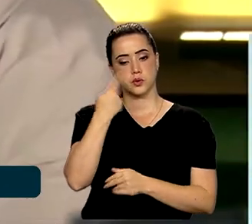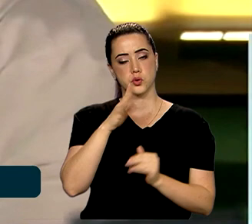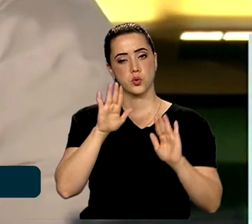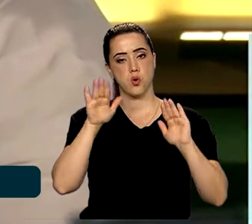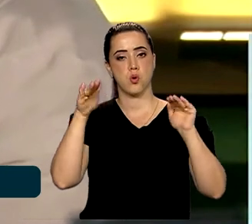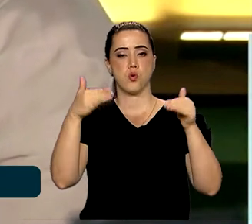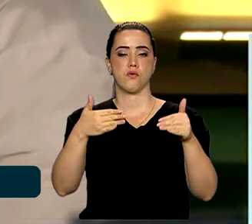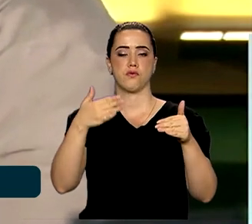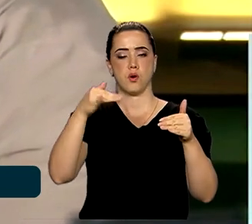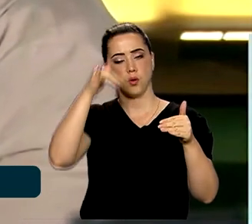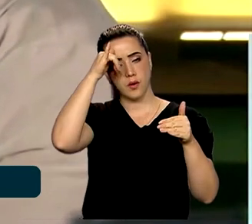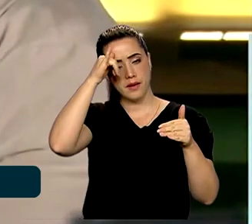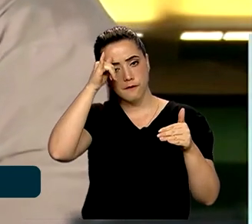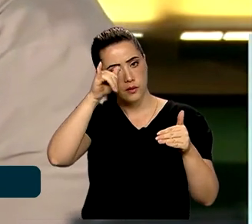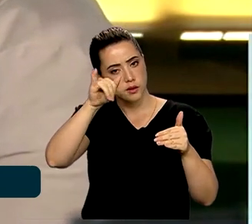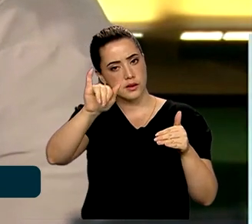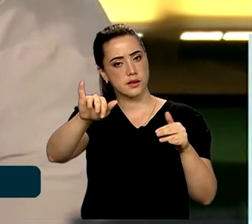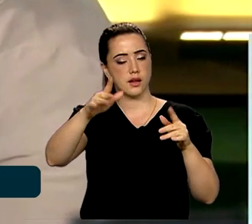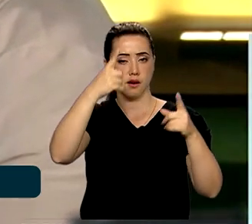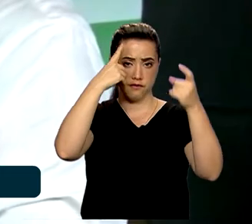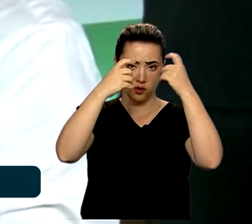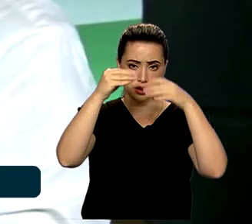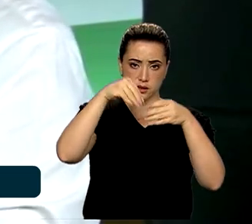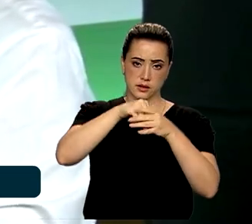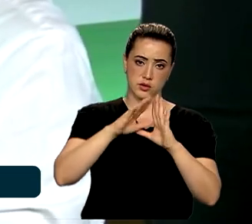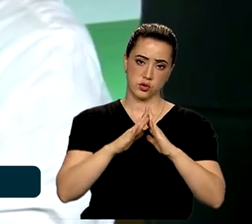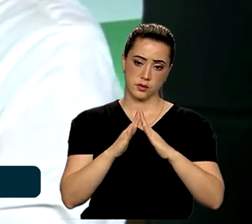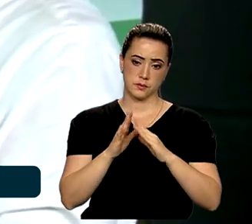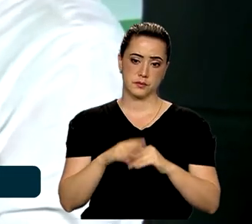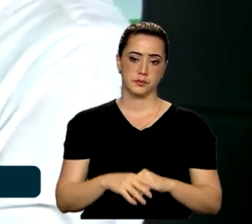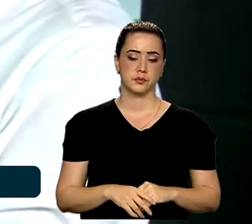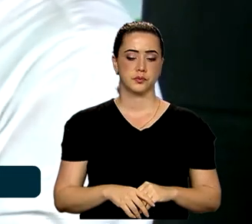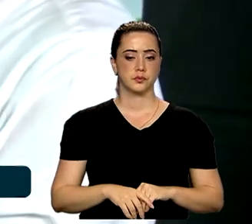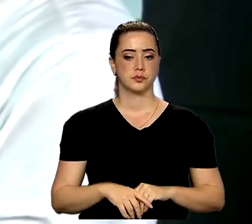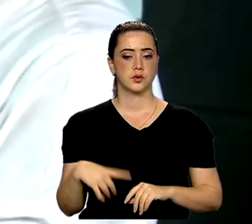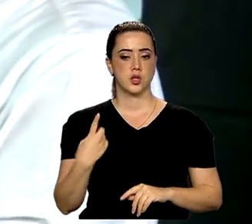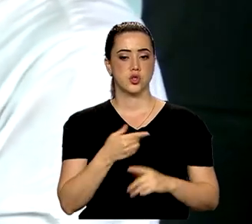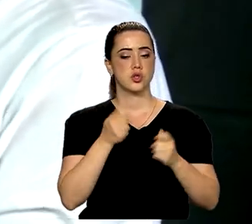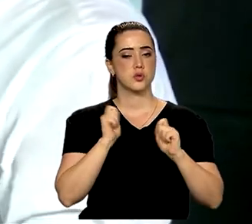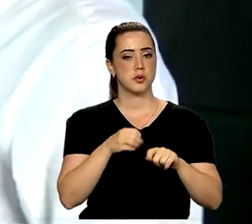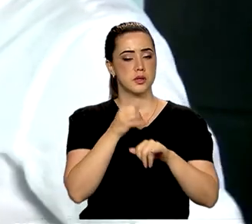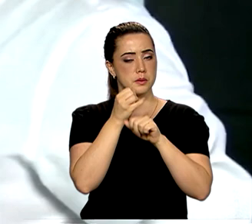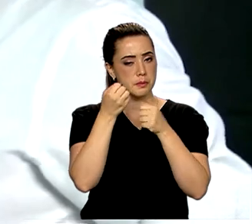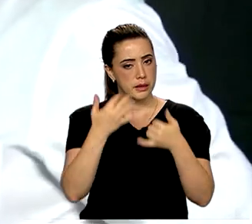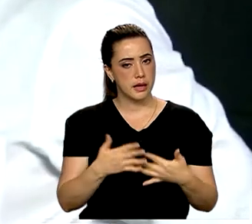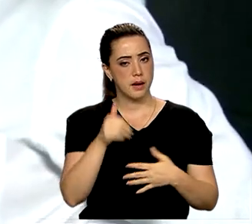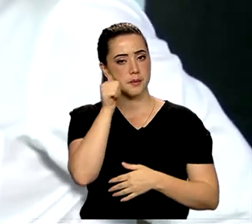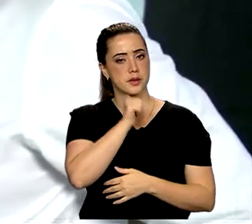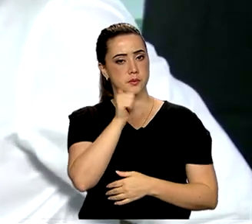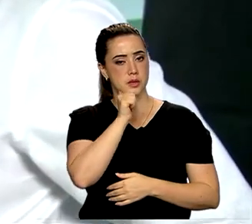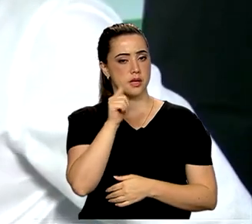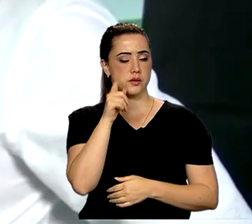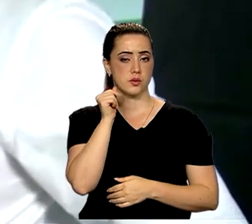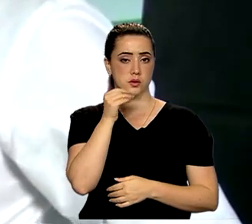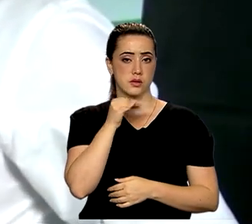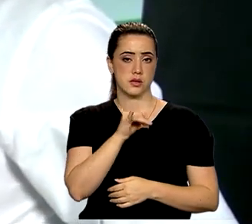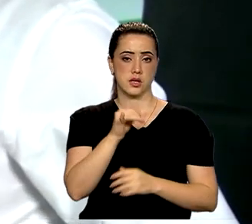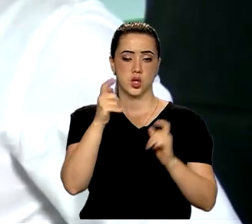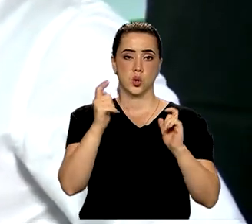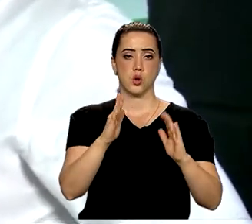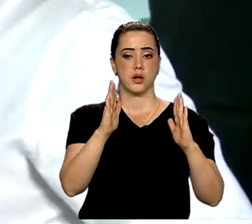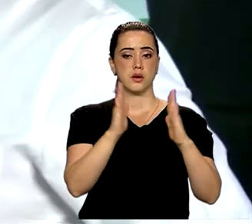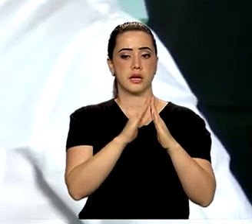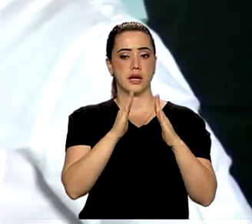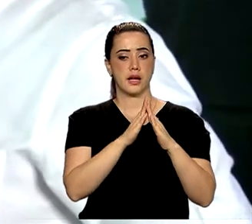para o combate à violência doméstica. Nós vamos poder dizer às mulheres cearense que, no caso do Ceará,